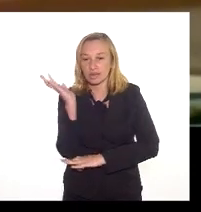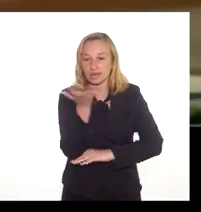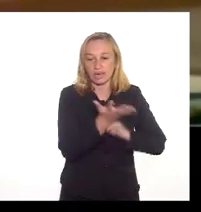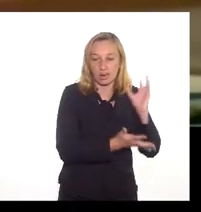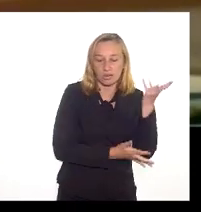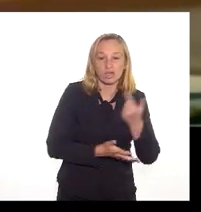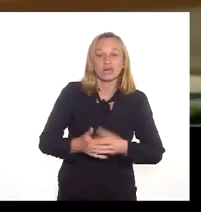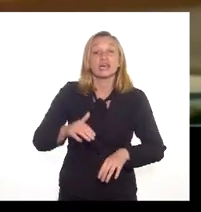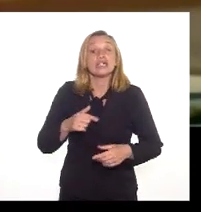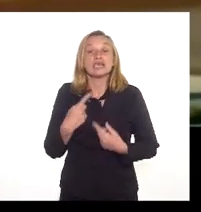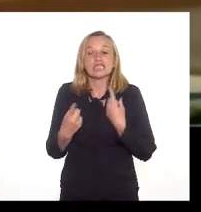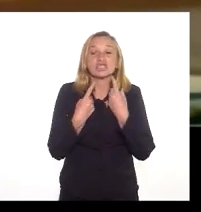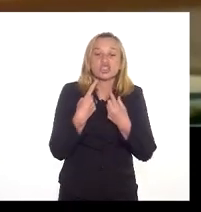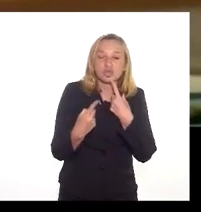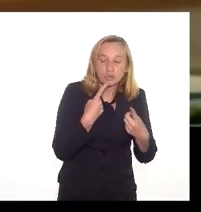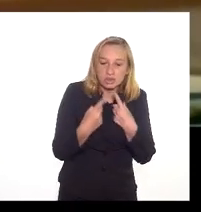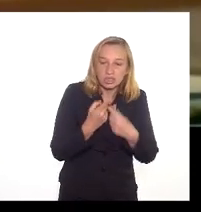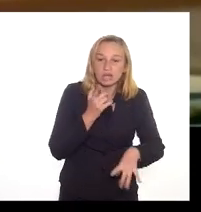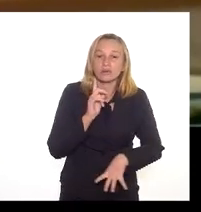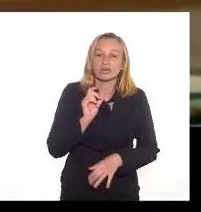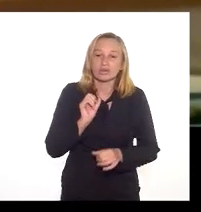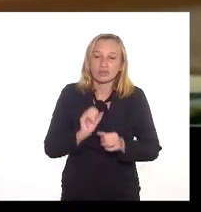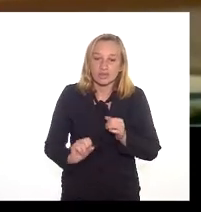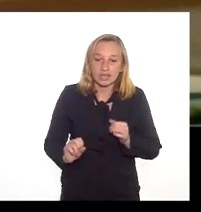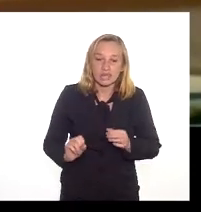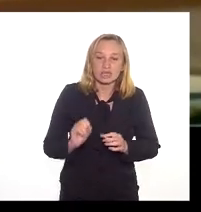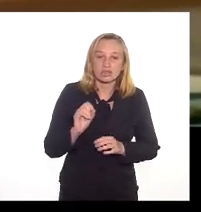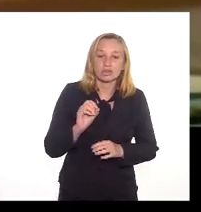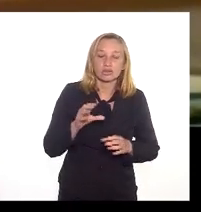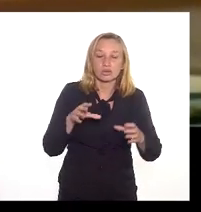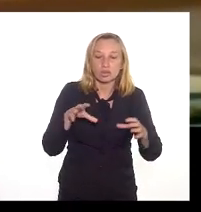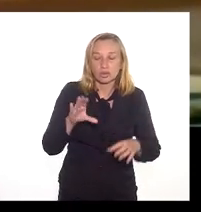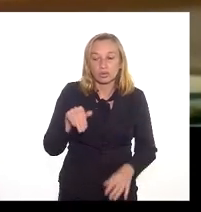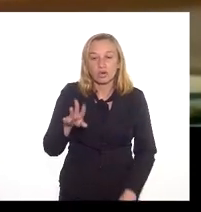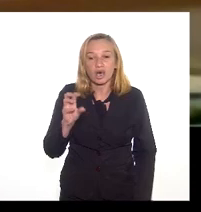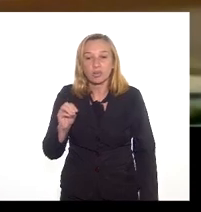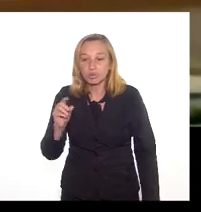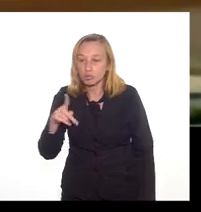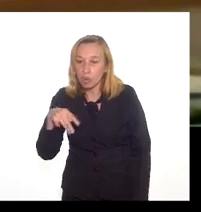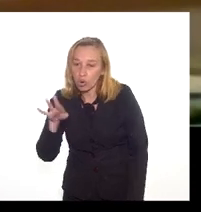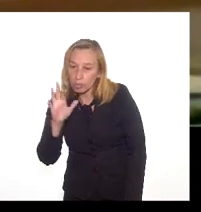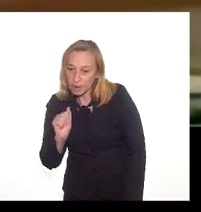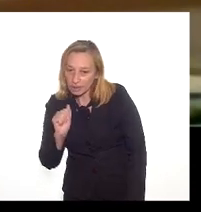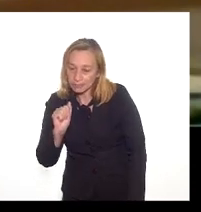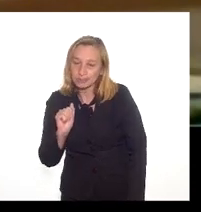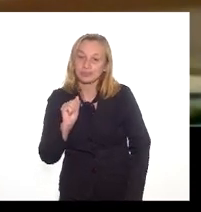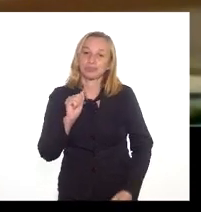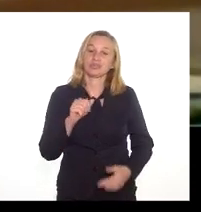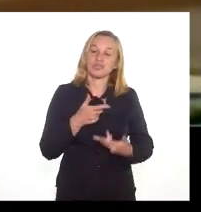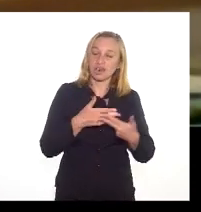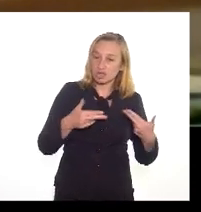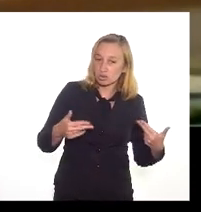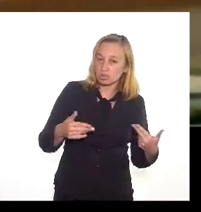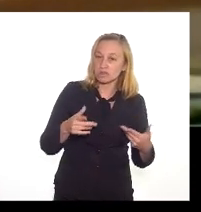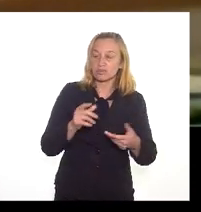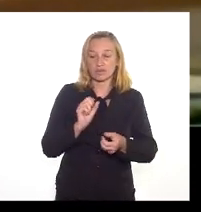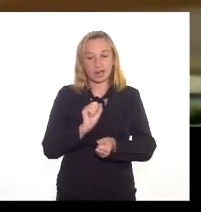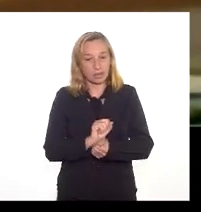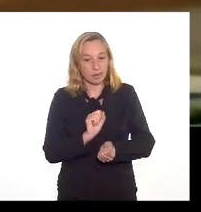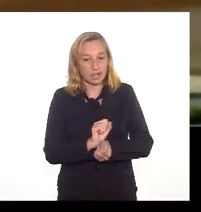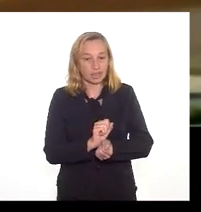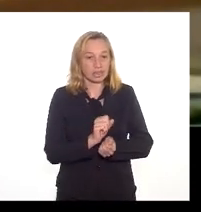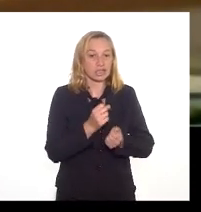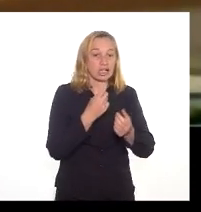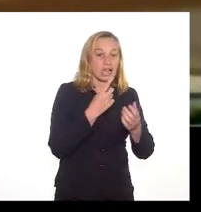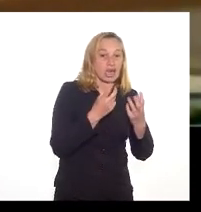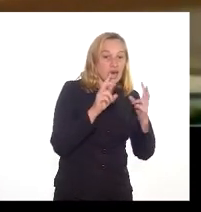E nesses debates que a gente fez sobre o campo do bomba muitos pontos ficarem abertos. Muitas questões não